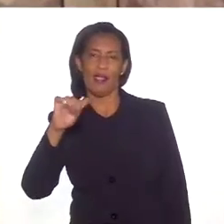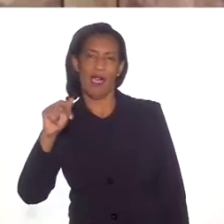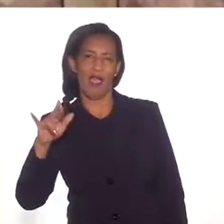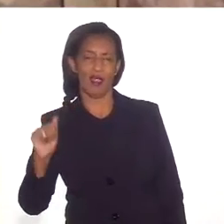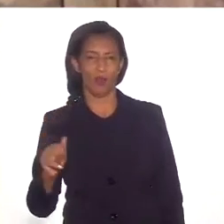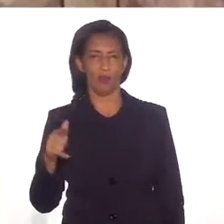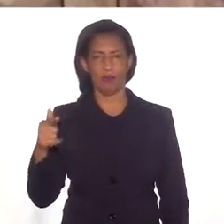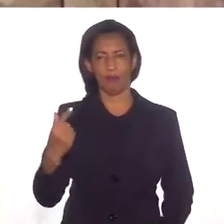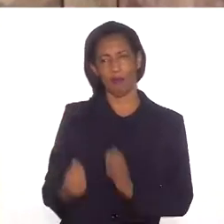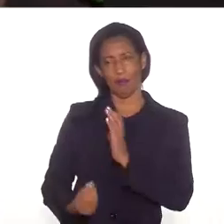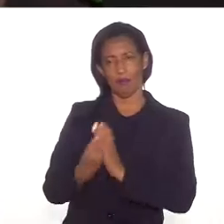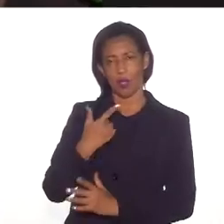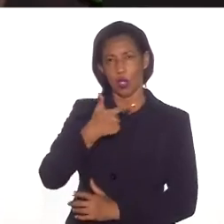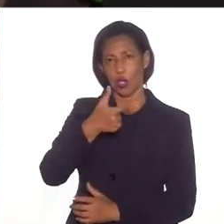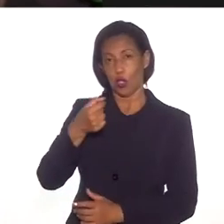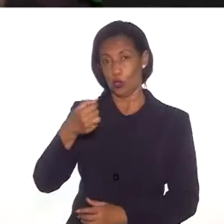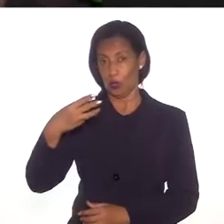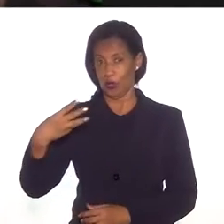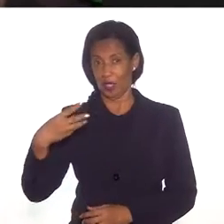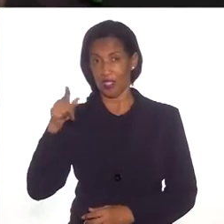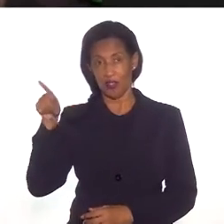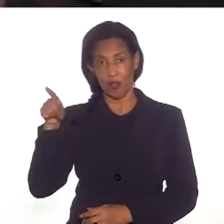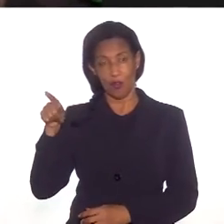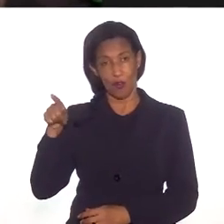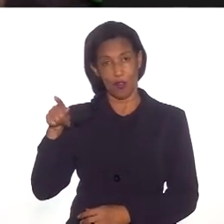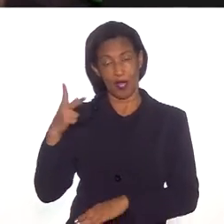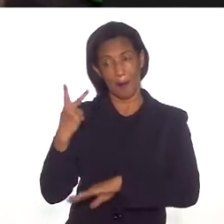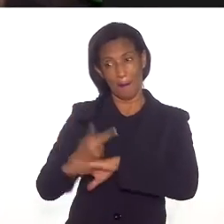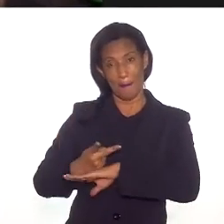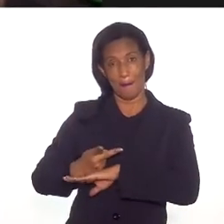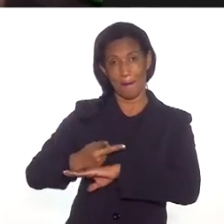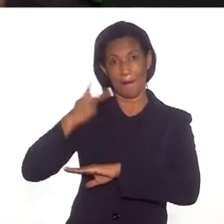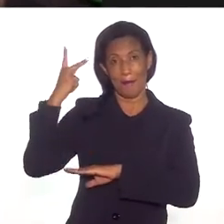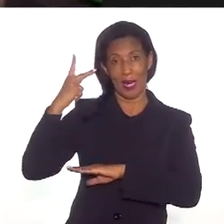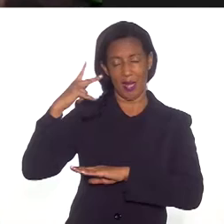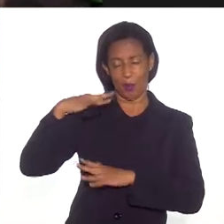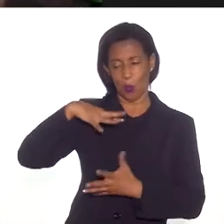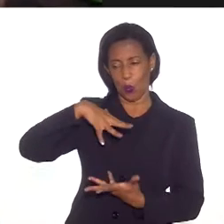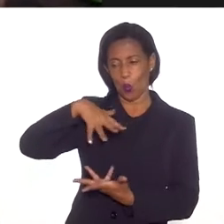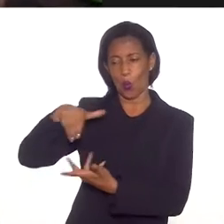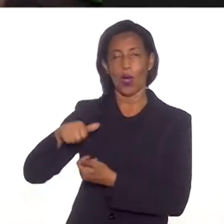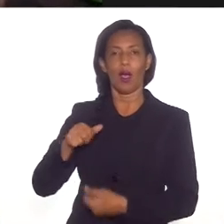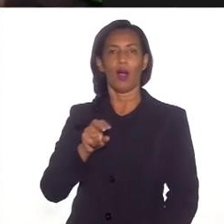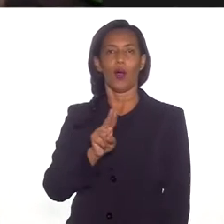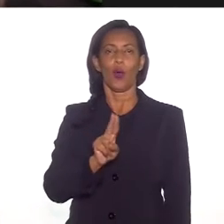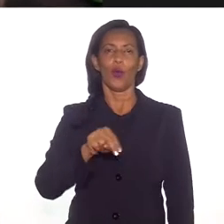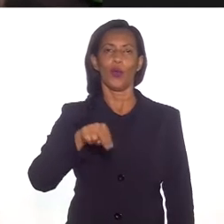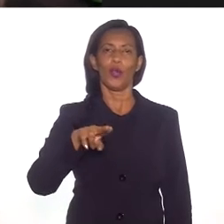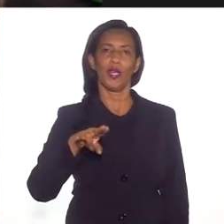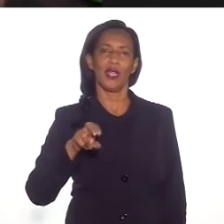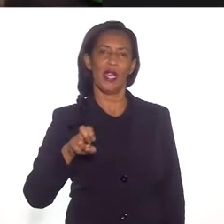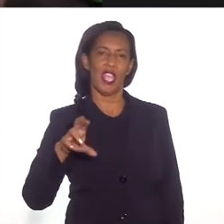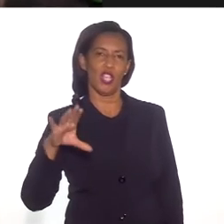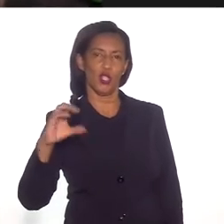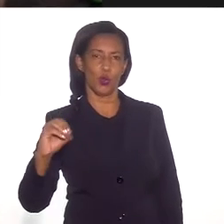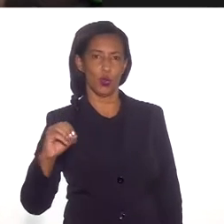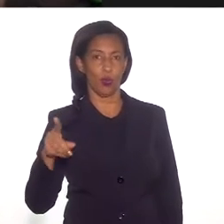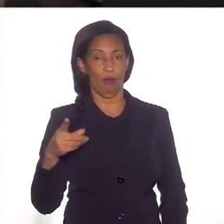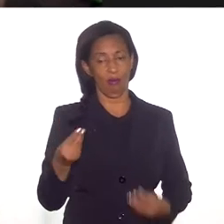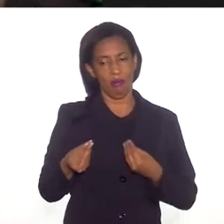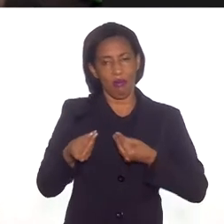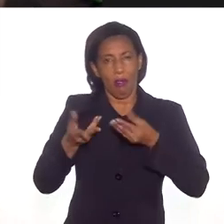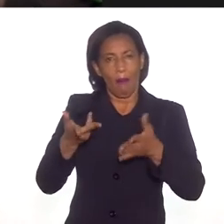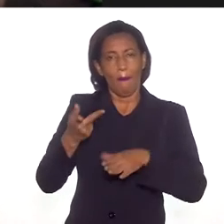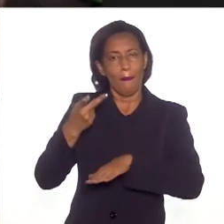lançado em 2003, foi ele que ganhou o prêmio internacional, o prêmio da Unesco, que a Unesco